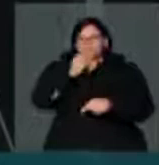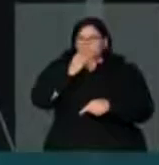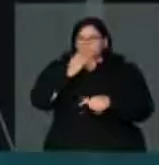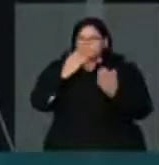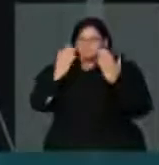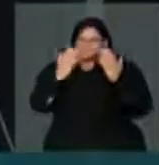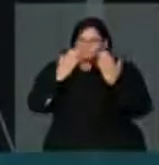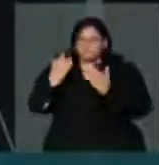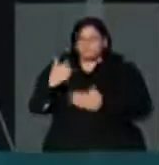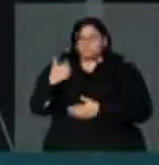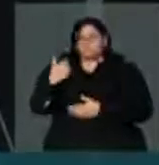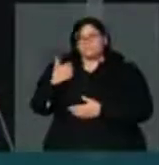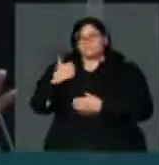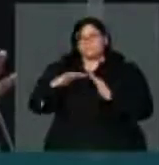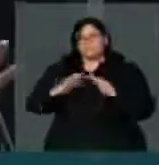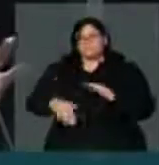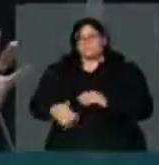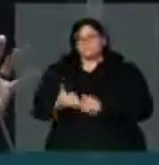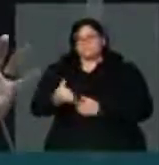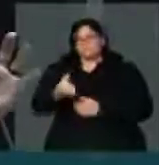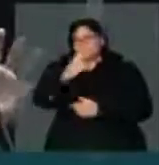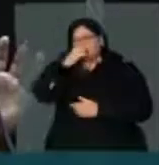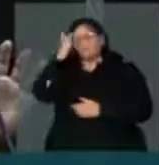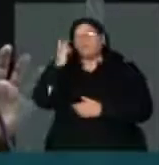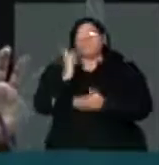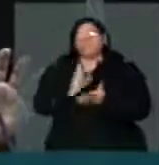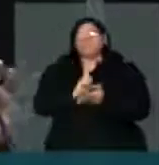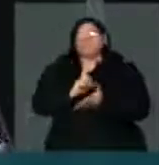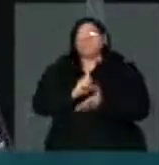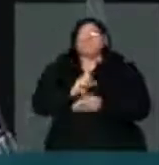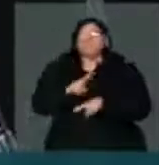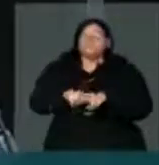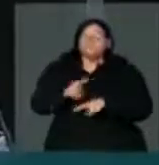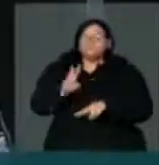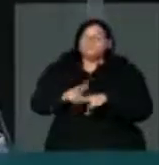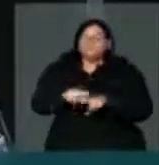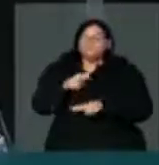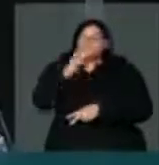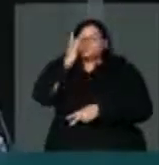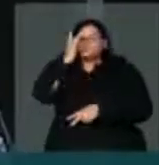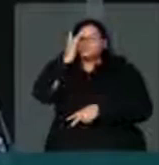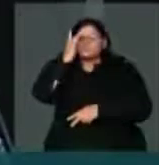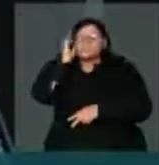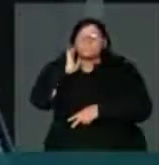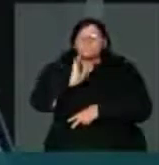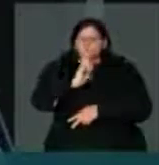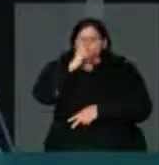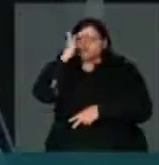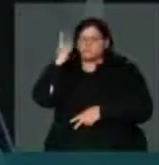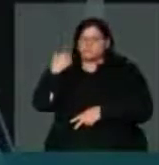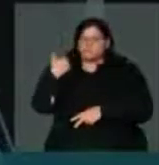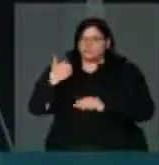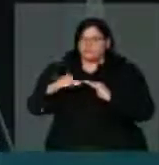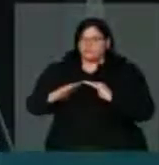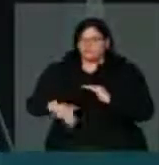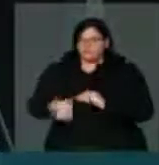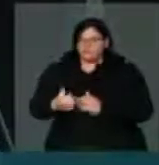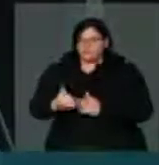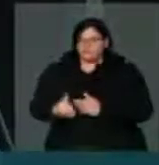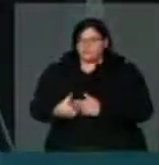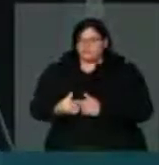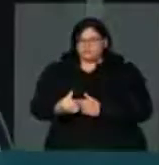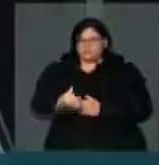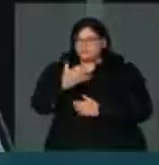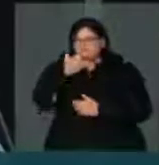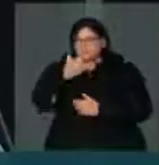penal. Apenas alguns dados importantes que as pessoas às vezes não enxergam. O menor de 18 anos no Brasil,